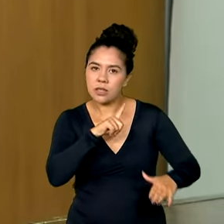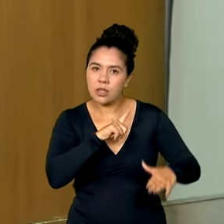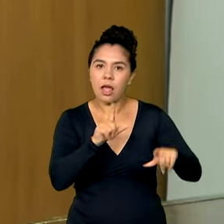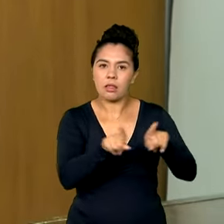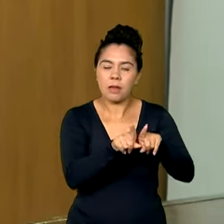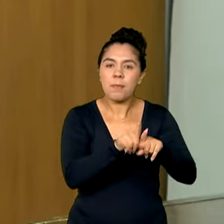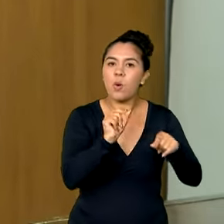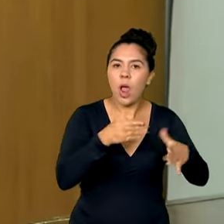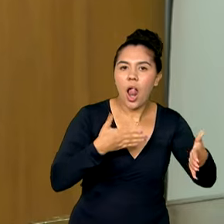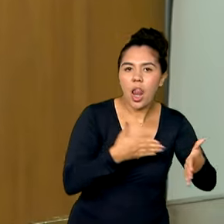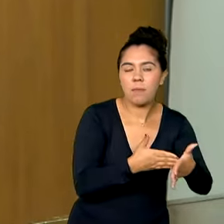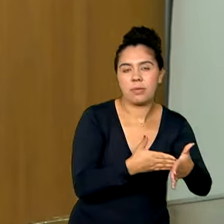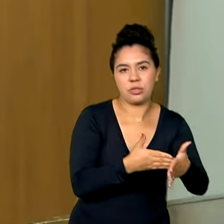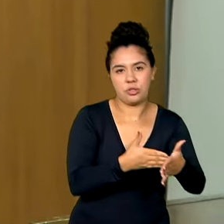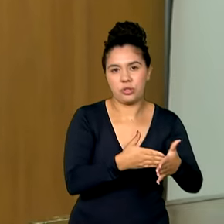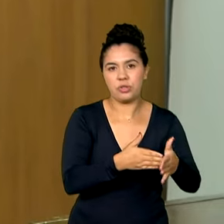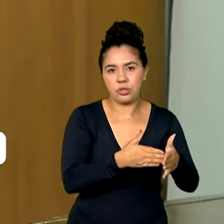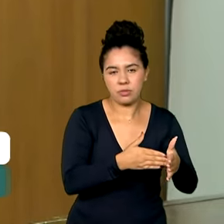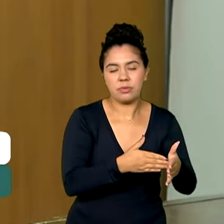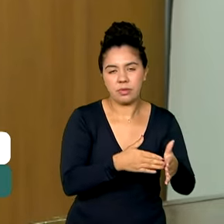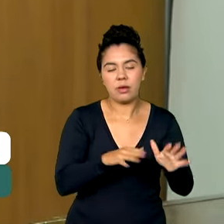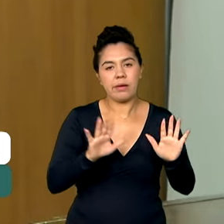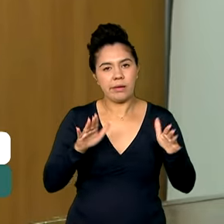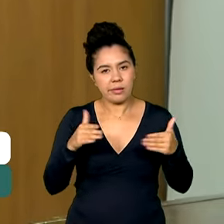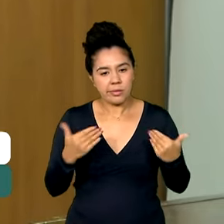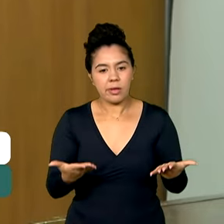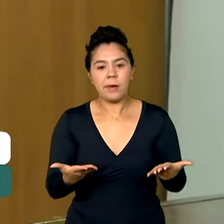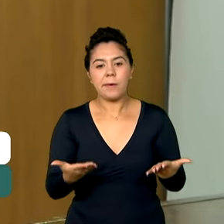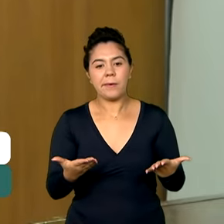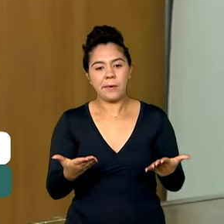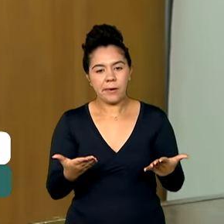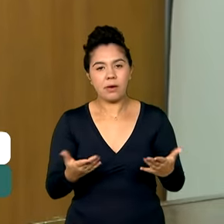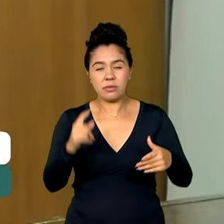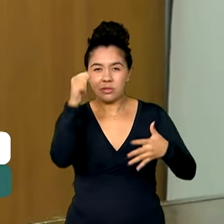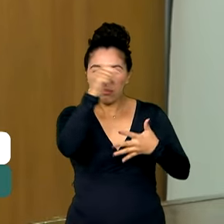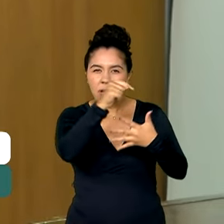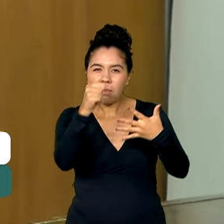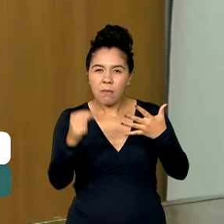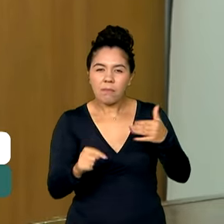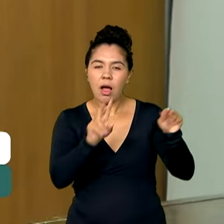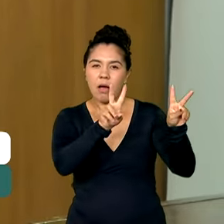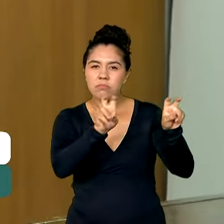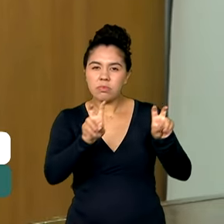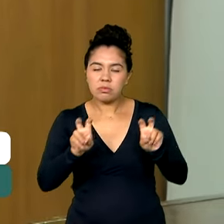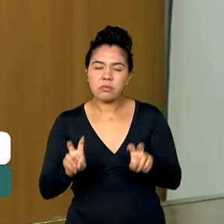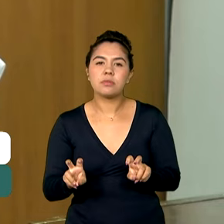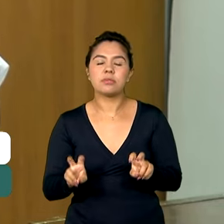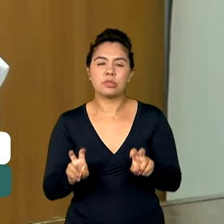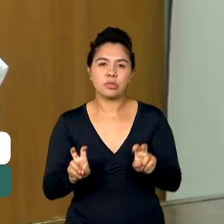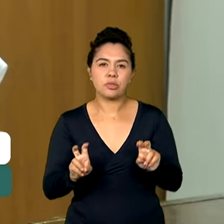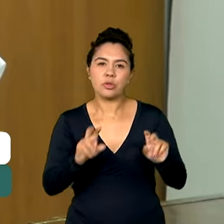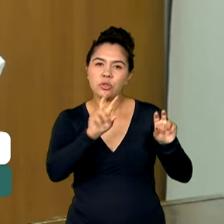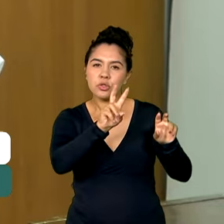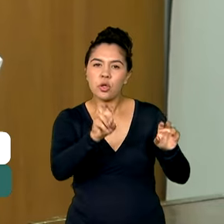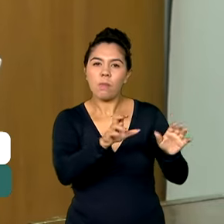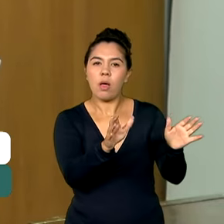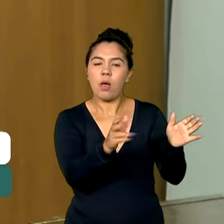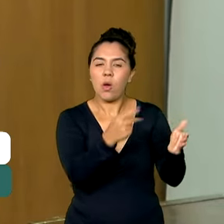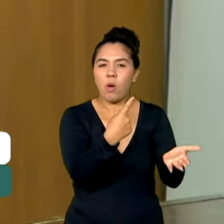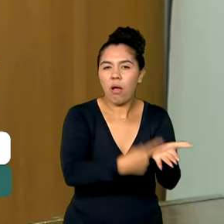entre uma coisa e outra. Essas questões de organização,